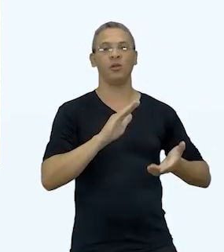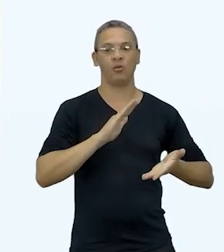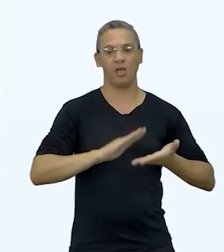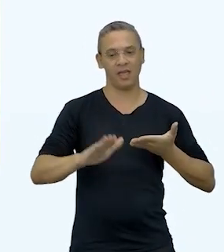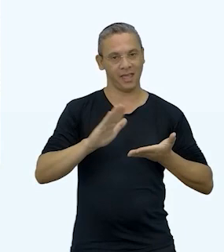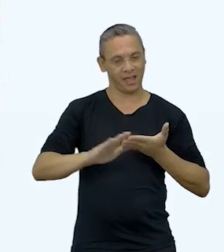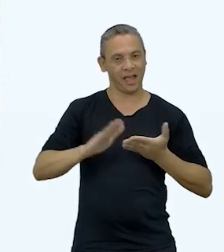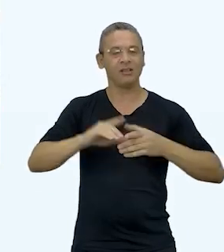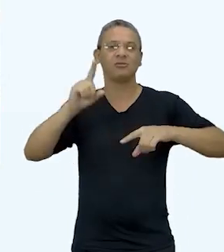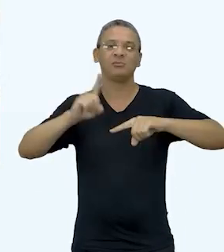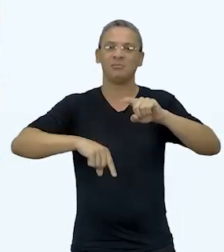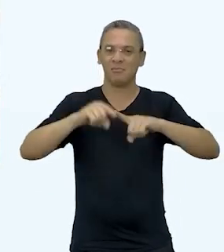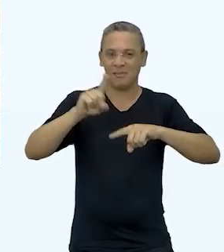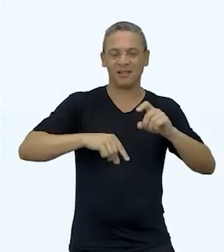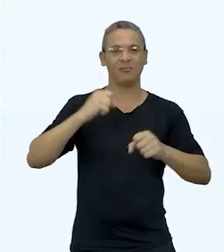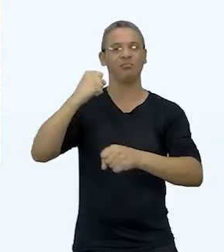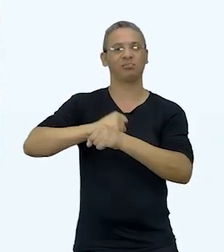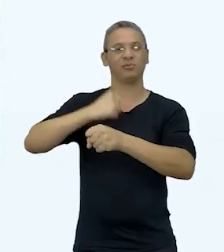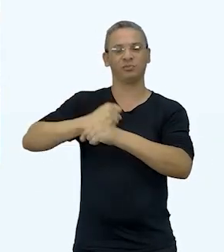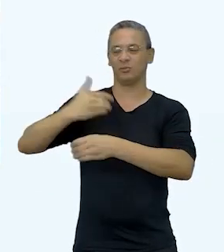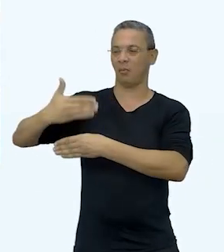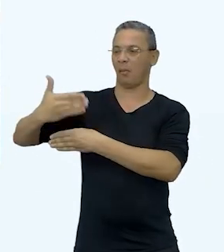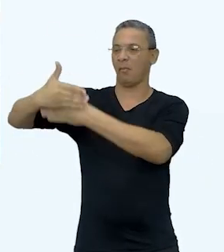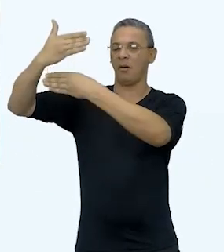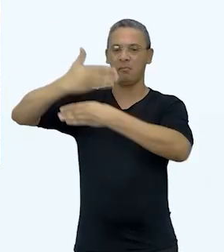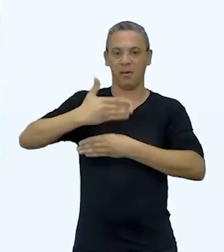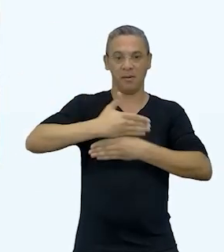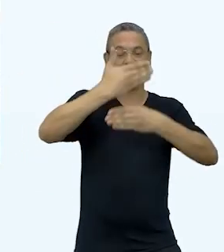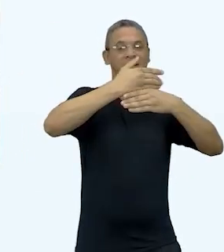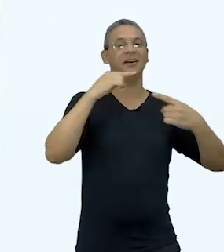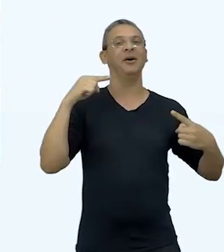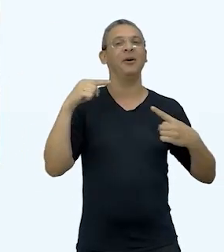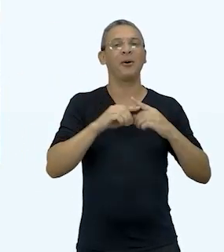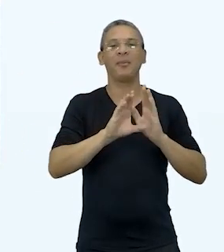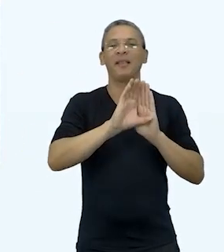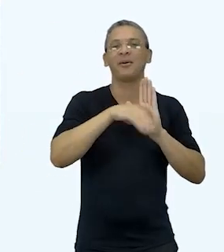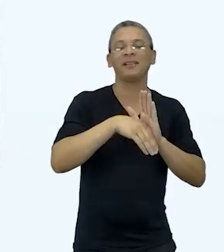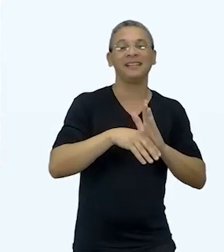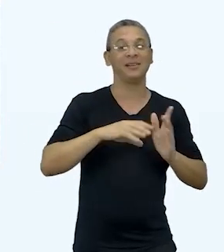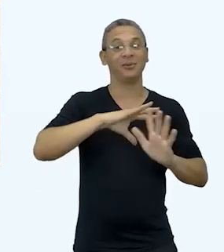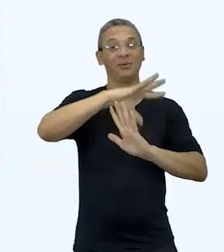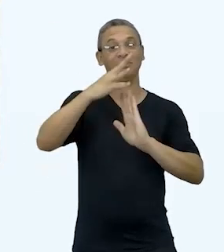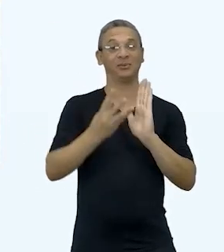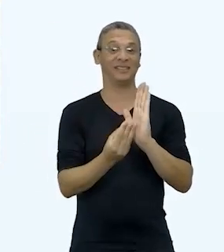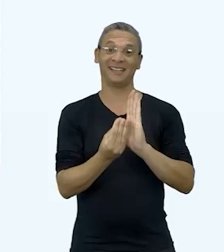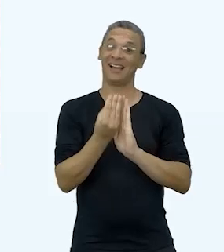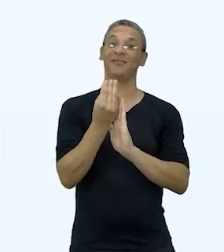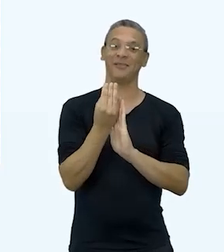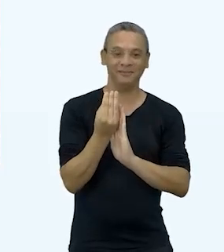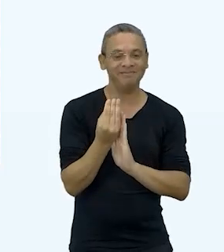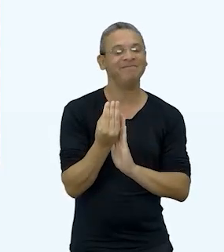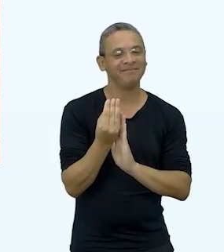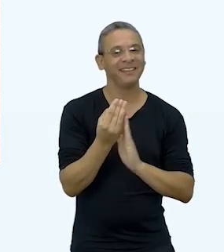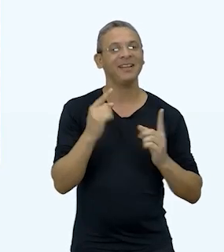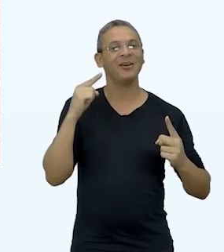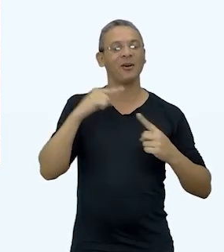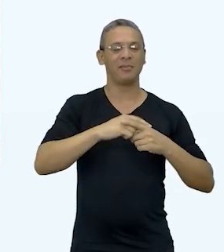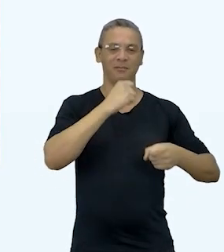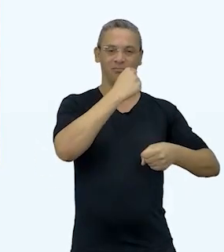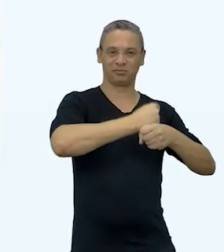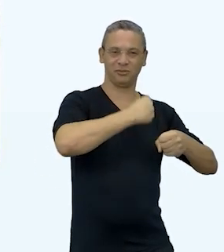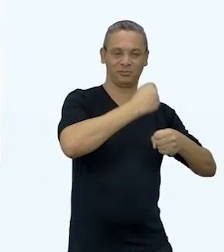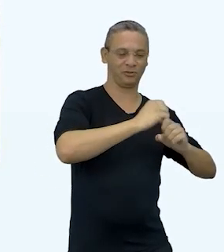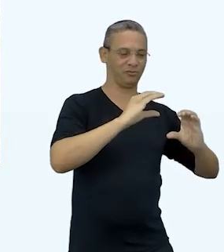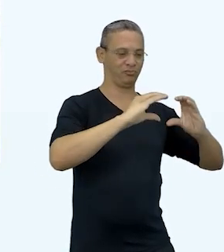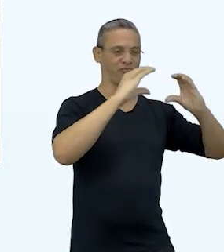de materiais na área de construção, aplicando conceitos de sustentabilidade desde a sua fabricação